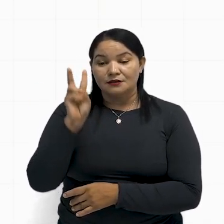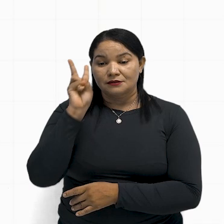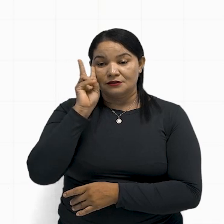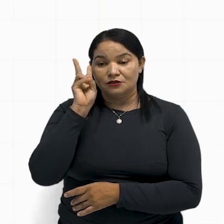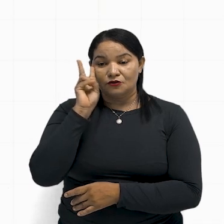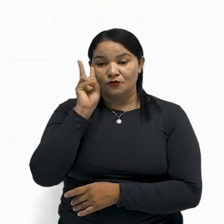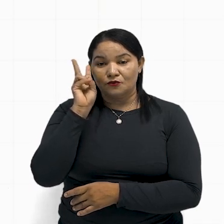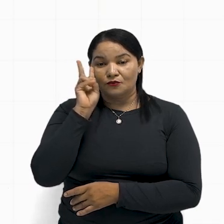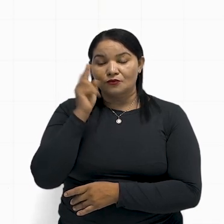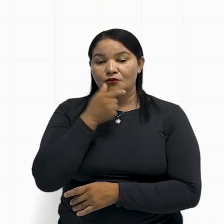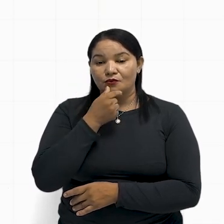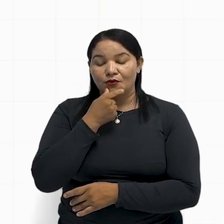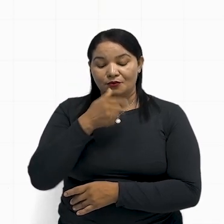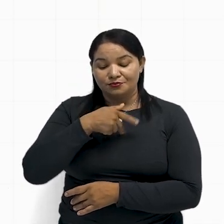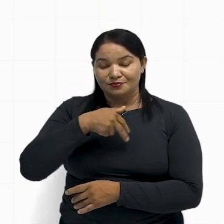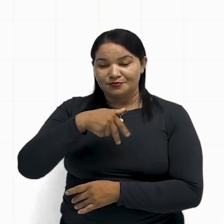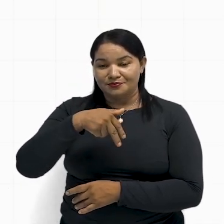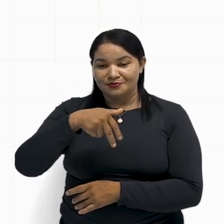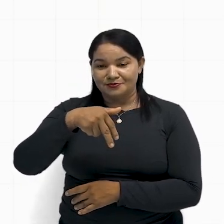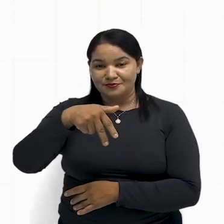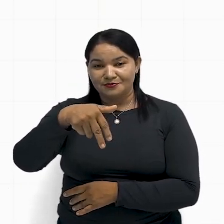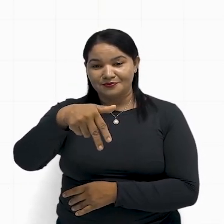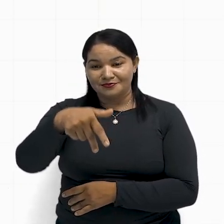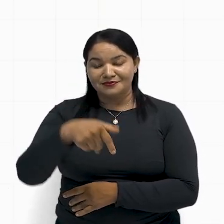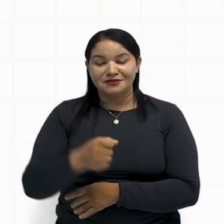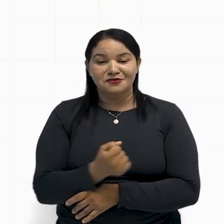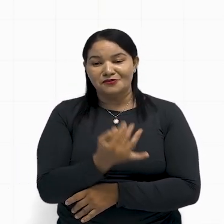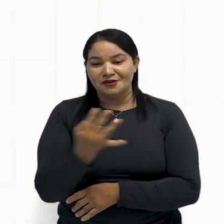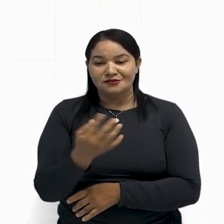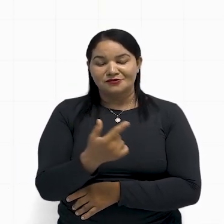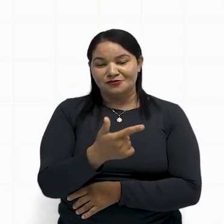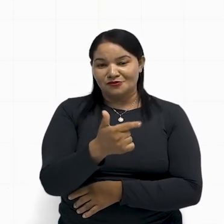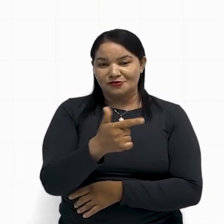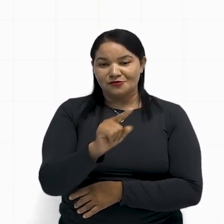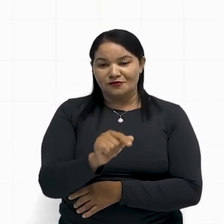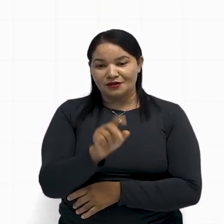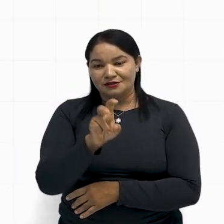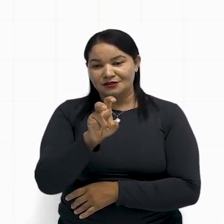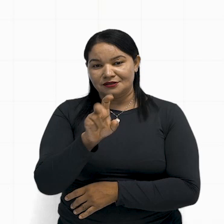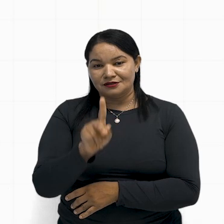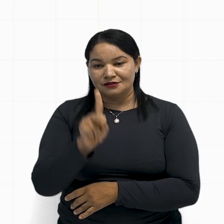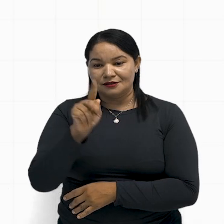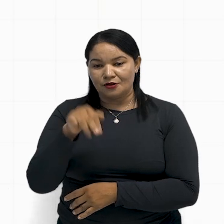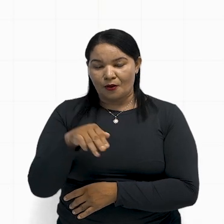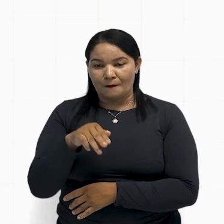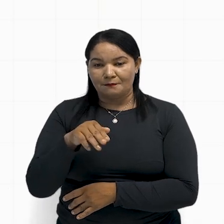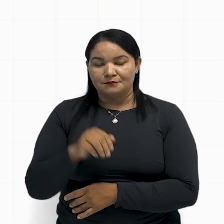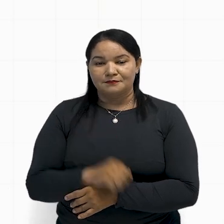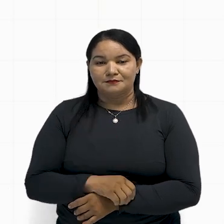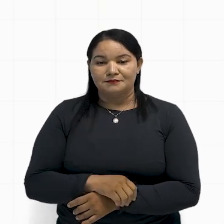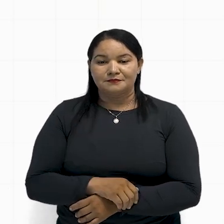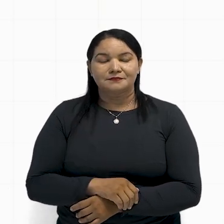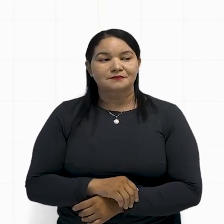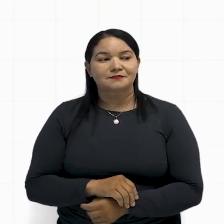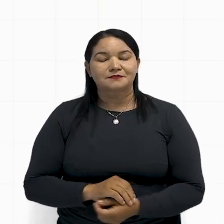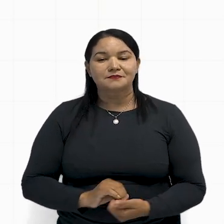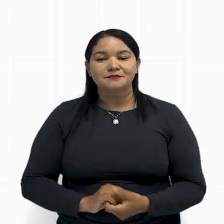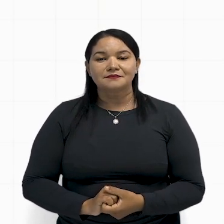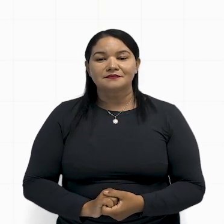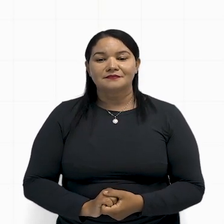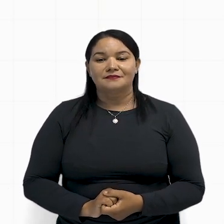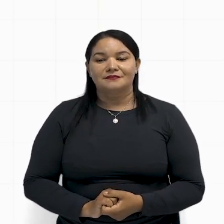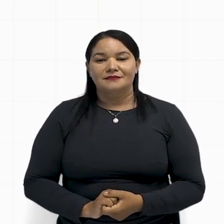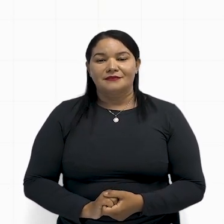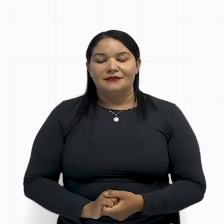ele percorreu, ele caminhou, né? 12,5 quilômetros. Agora, vamos voltar aqui no